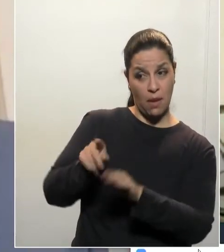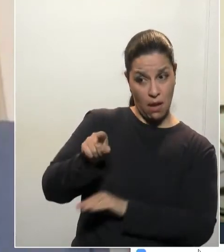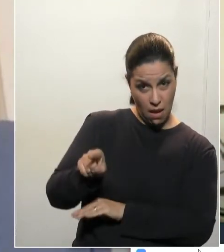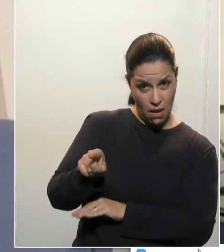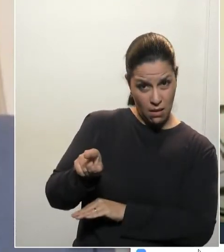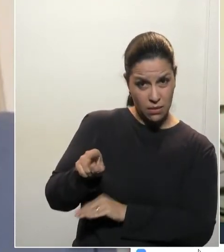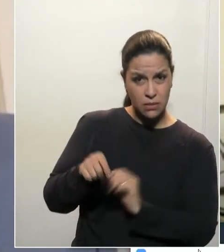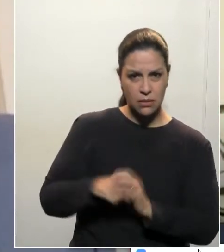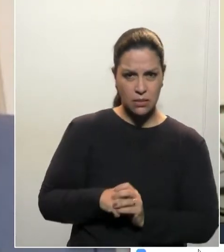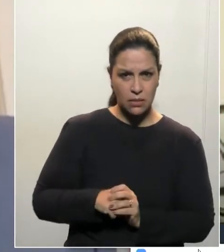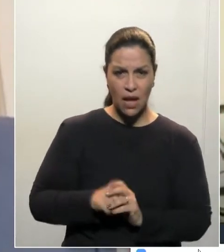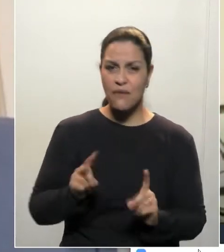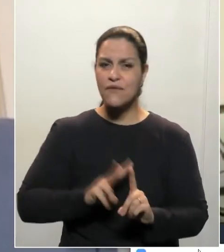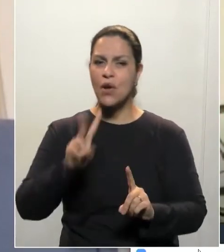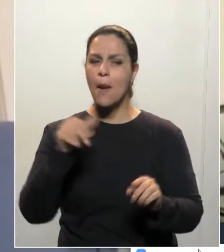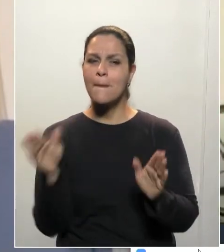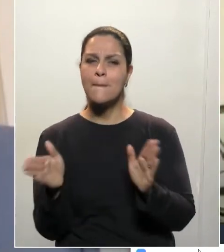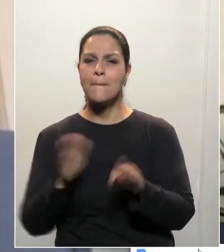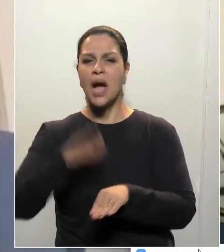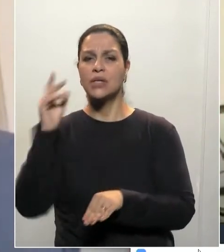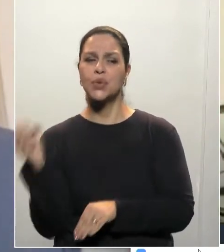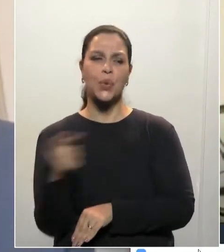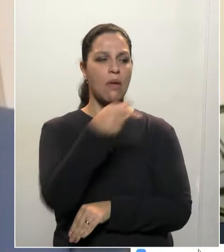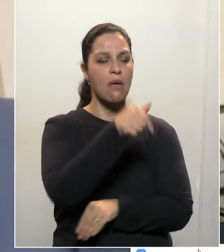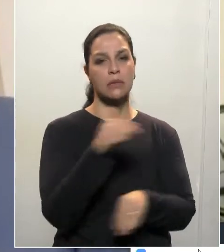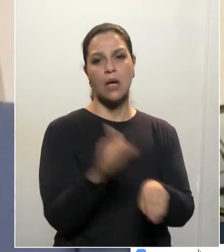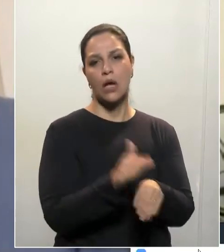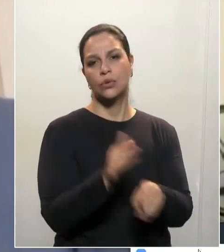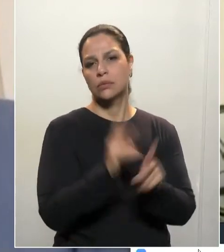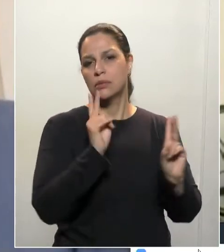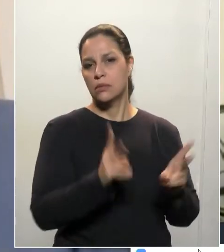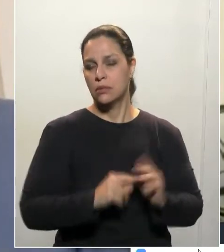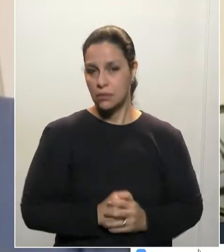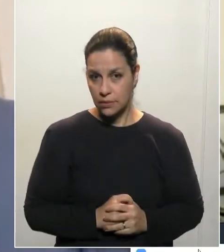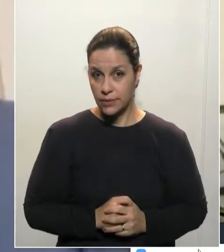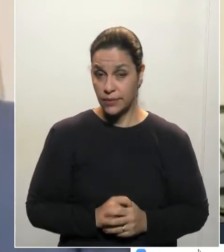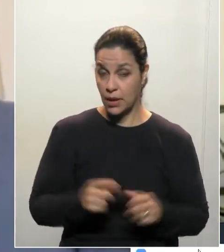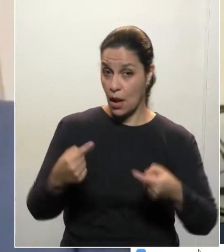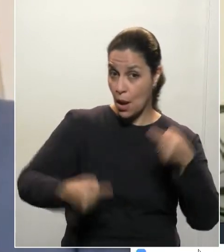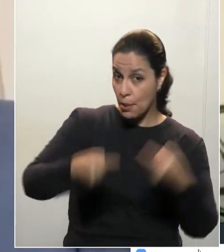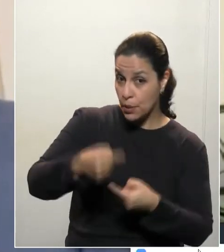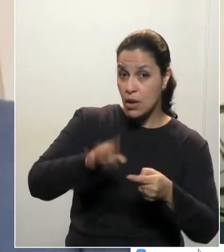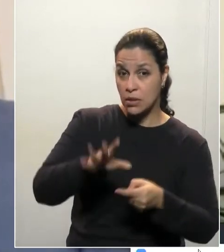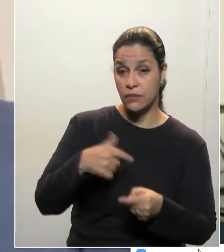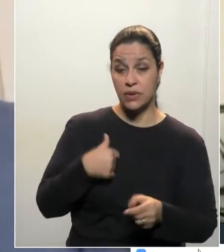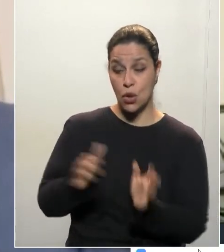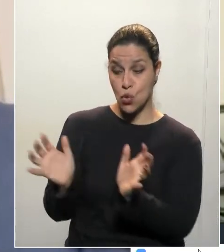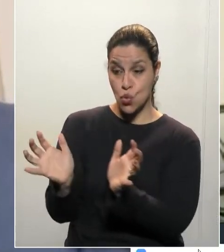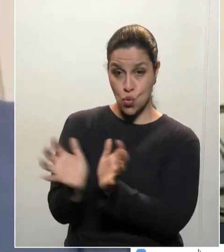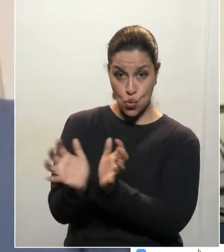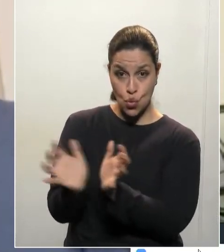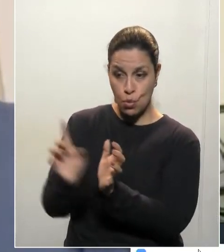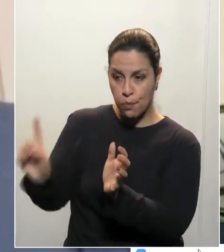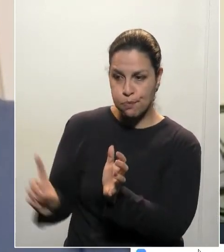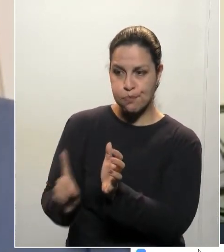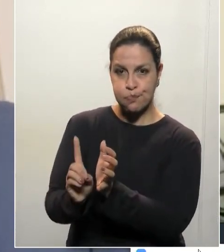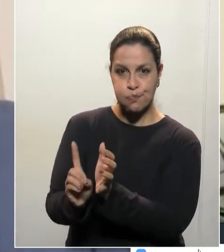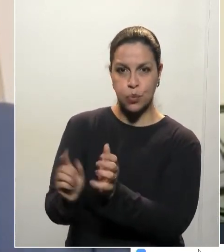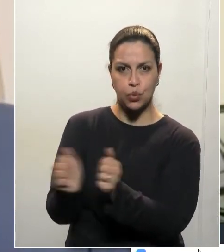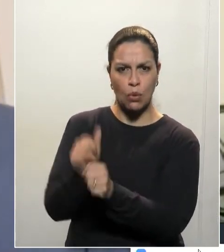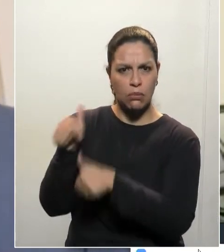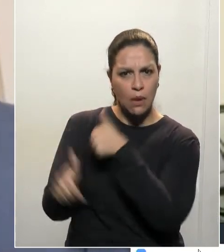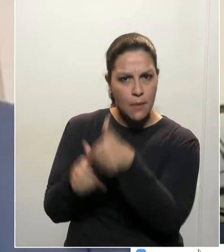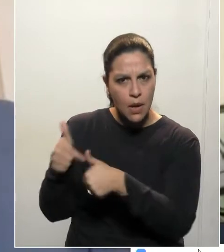tem mais valor. A política, às vezes, é assim. Você faz parte de um grupo e você